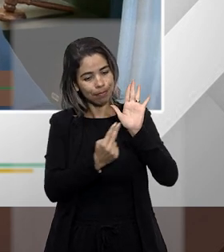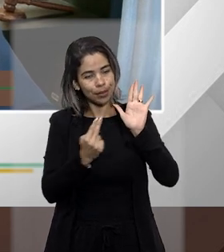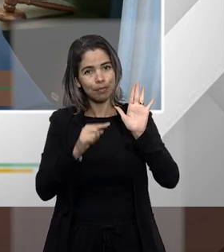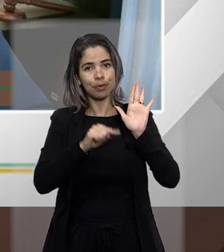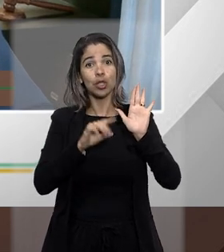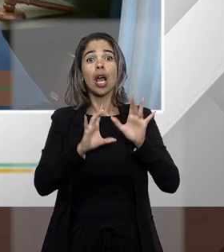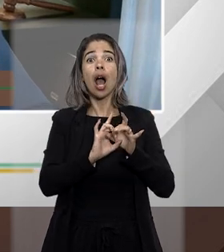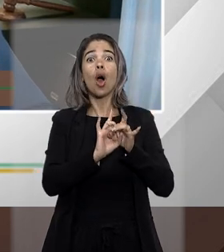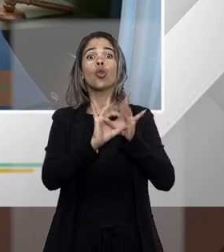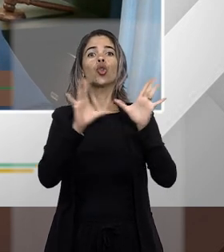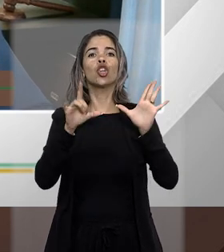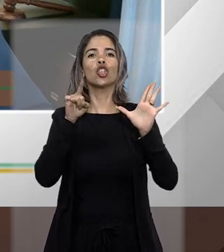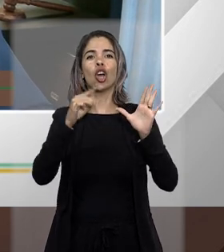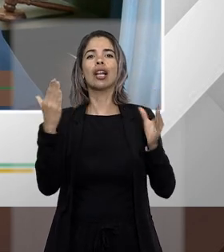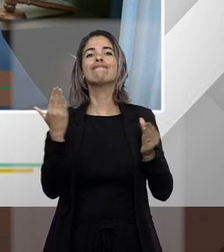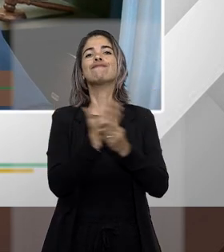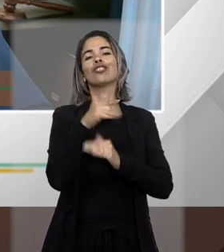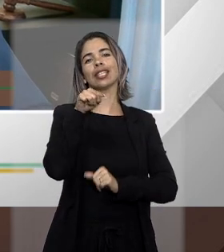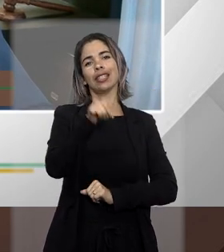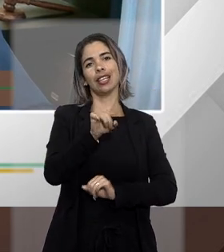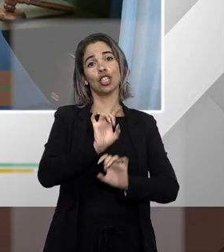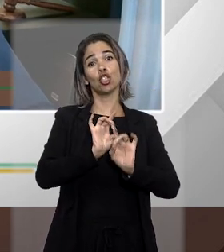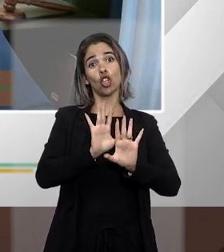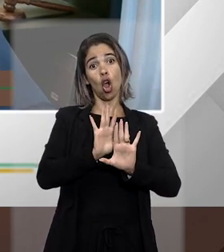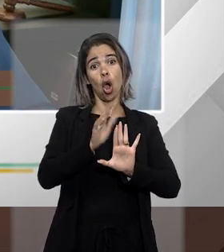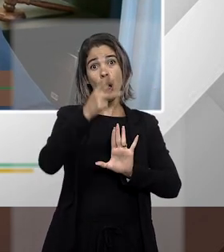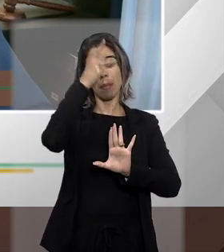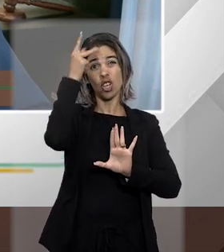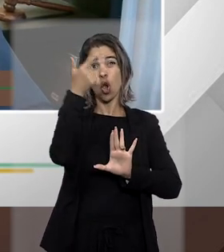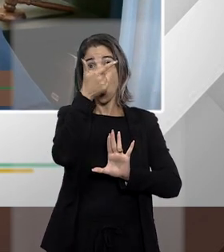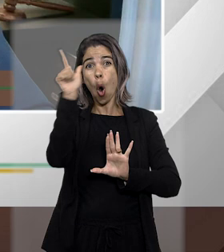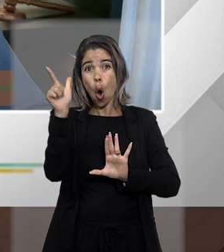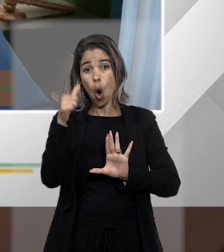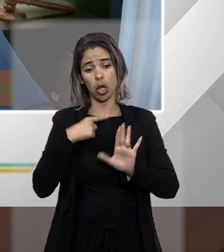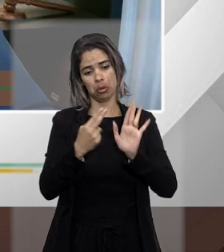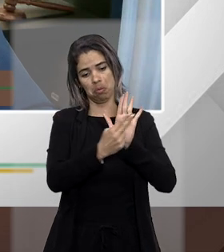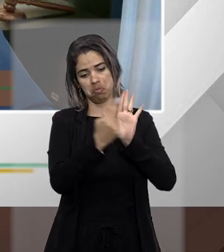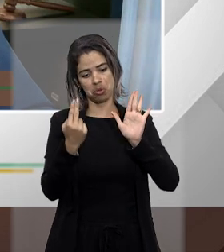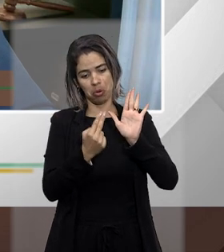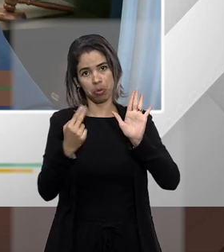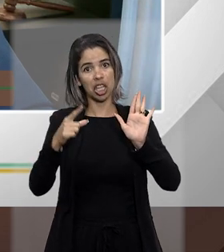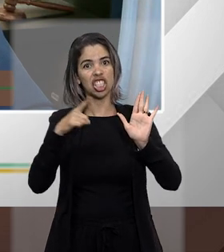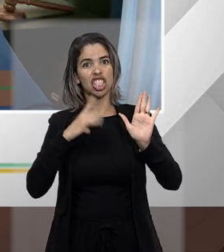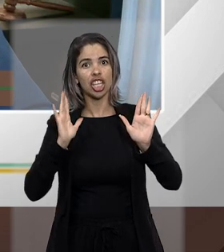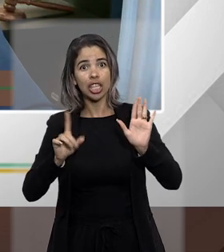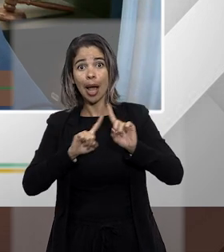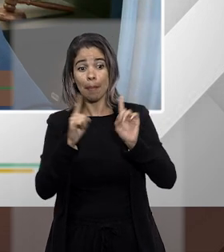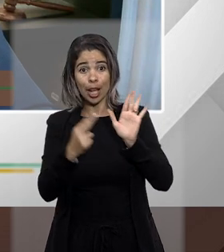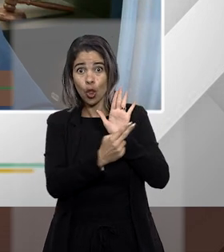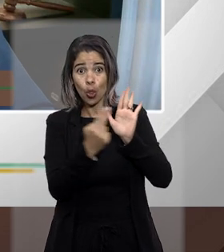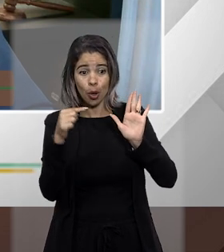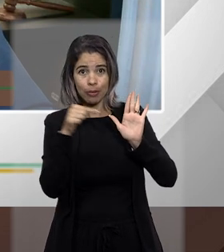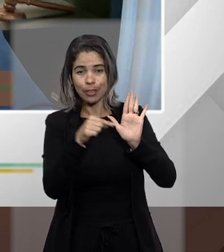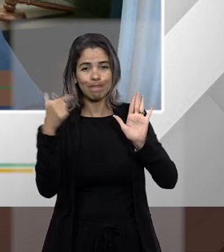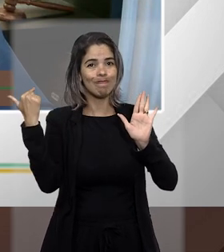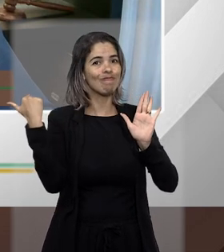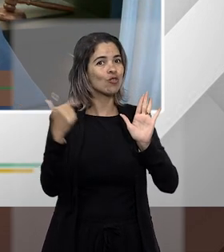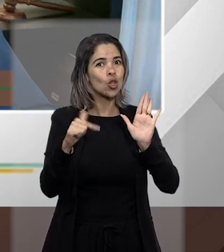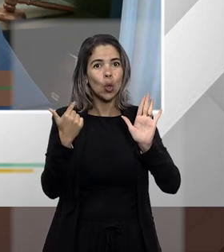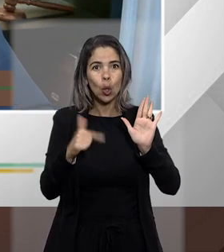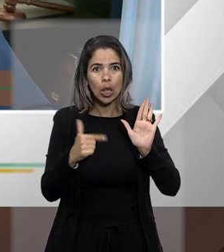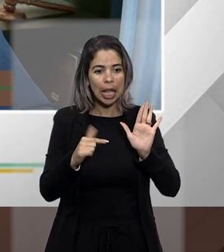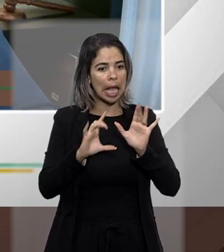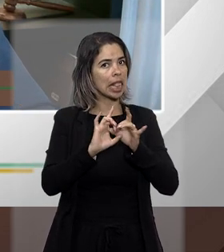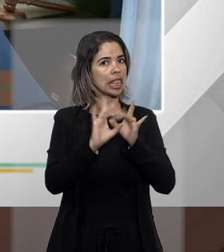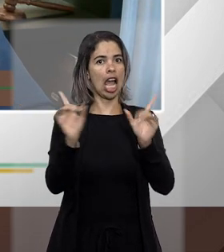outros associados que já existiam à época e que não autorizaram expressamente não